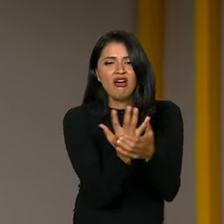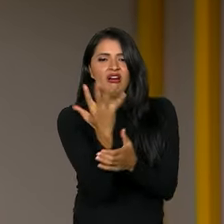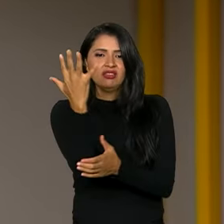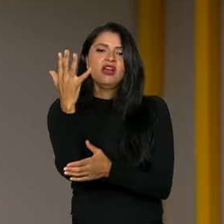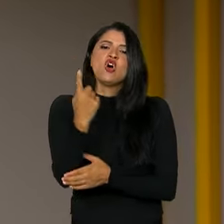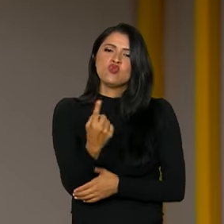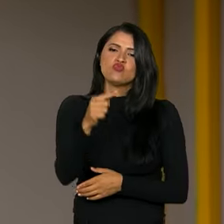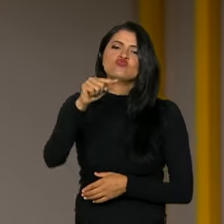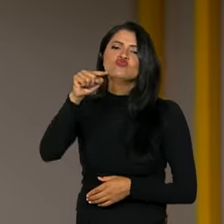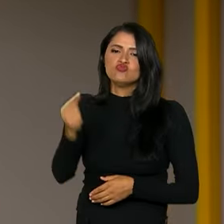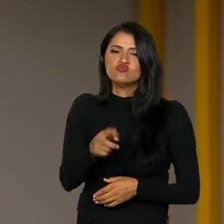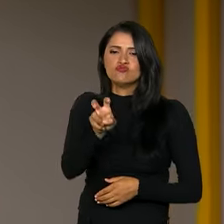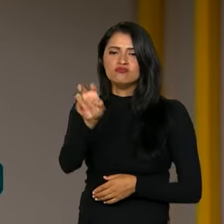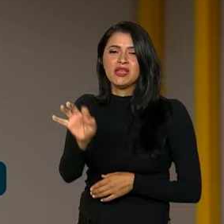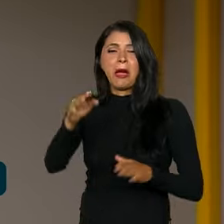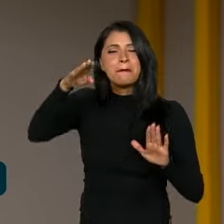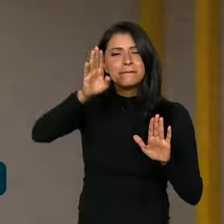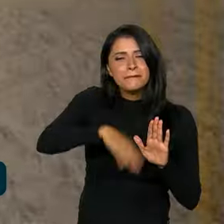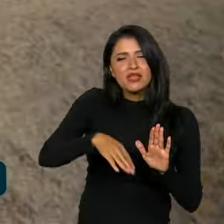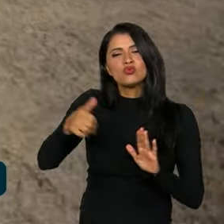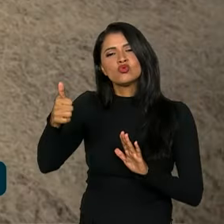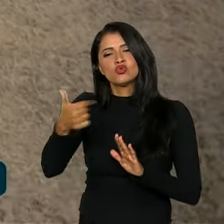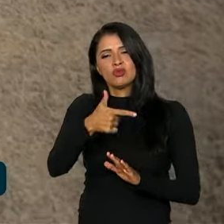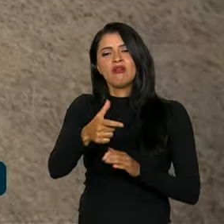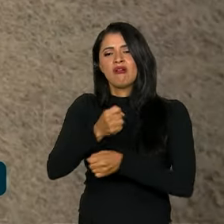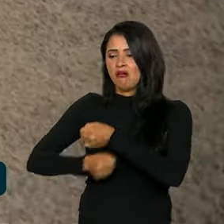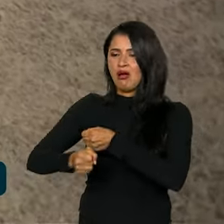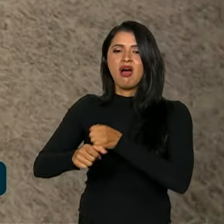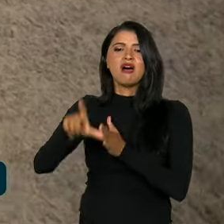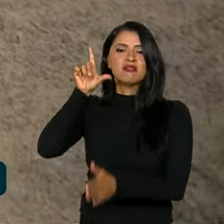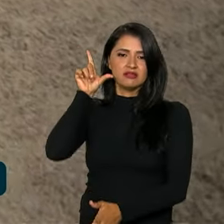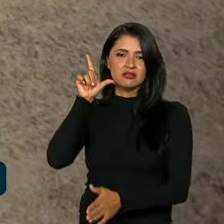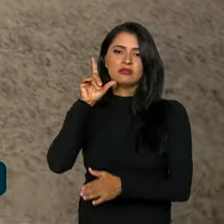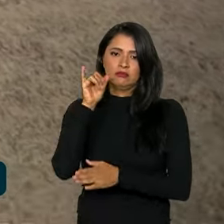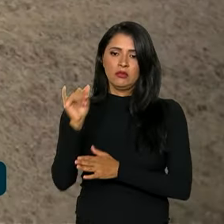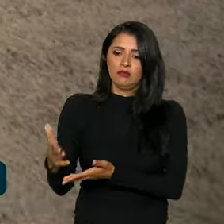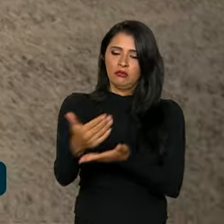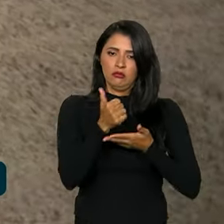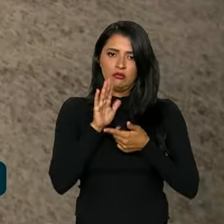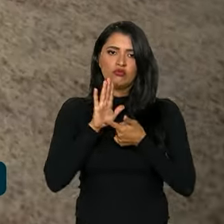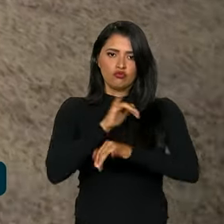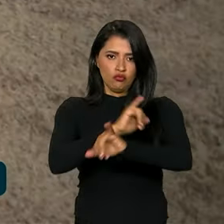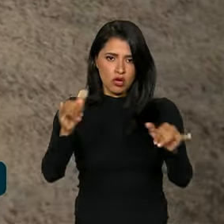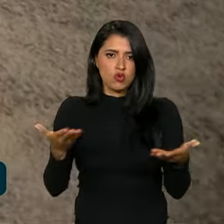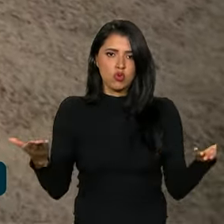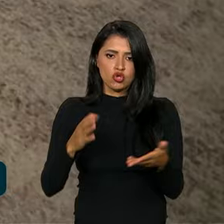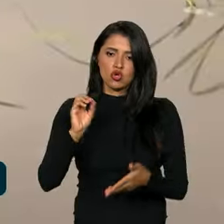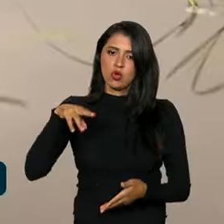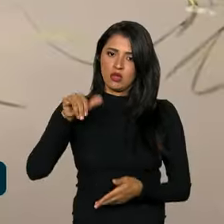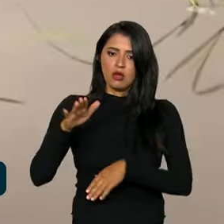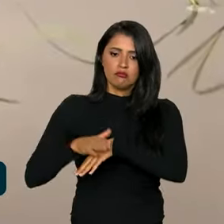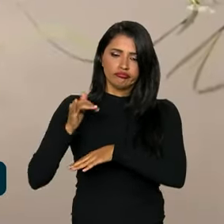1,5% abaixo da colheita anterior. O levantamento divulgado hoje pela Conab prevê uma colheita de